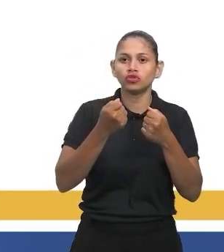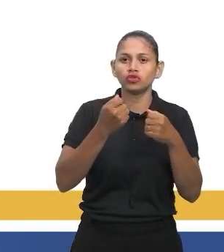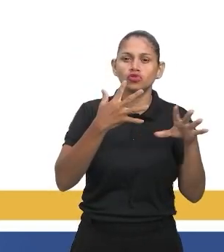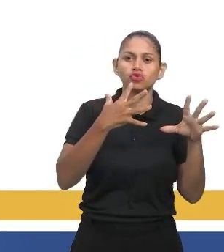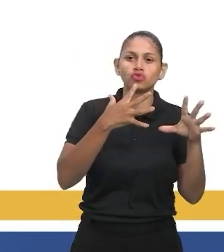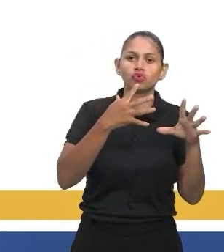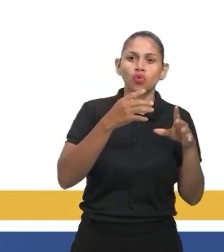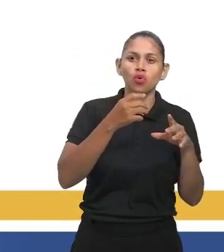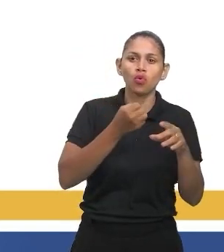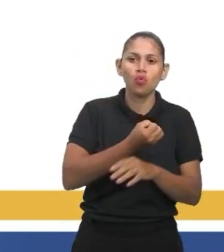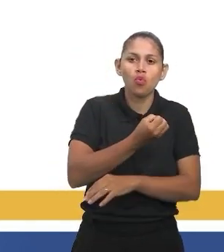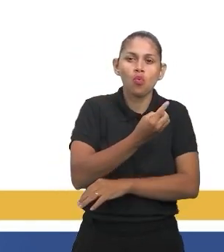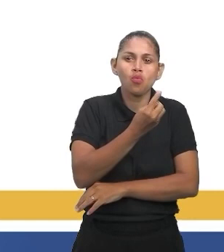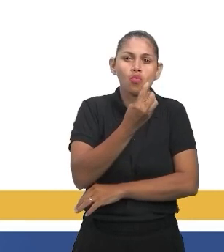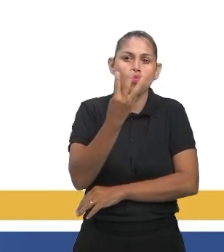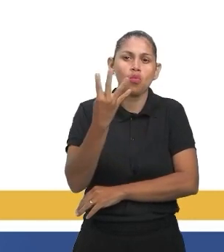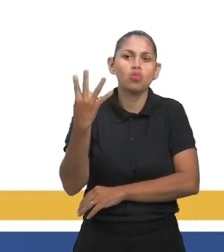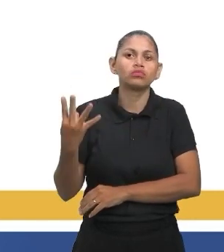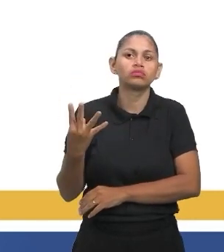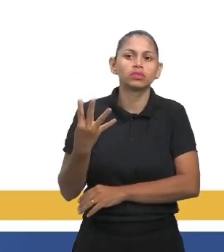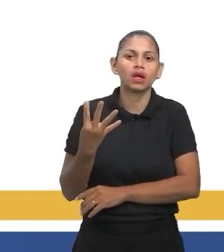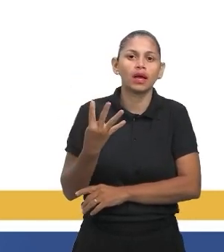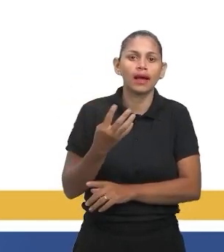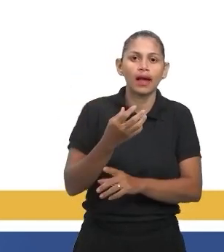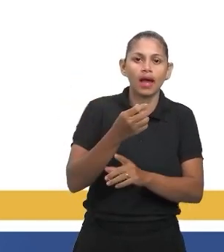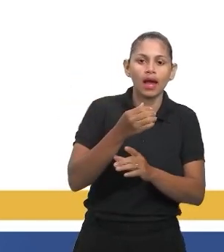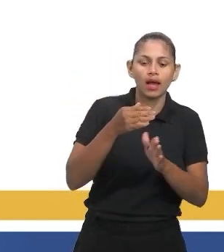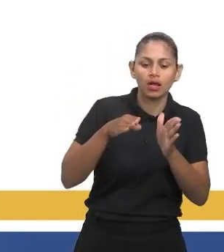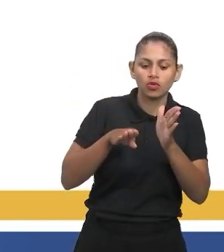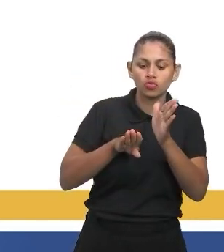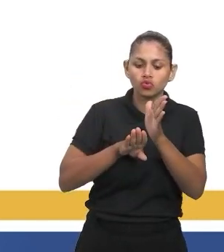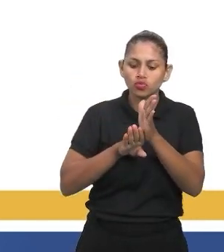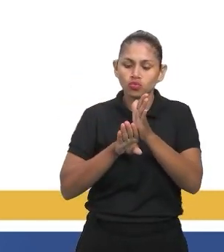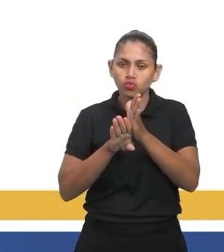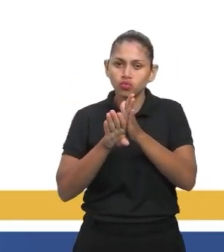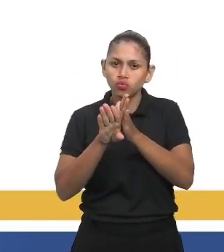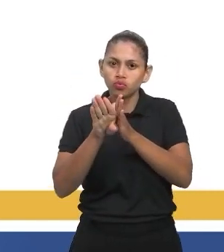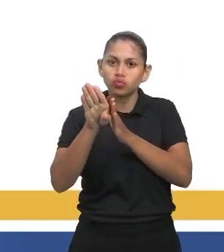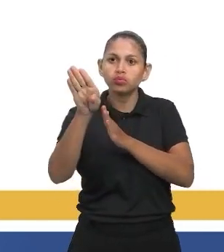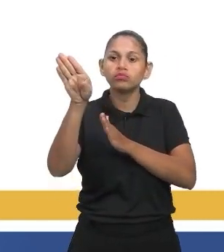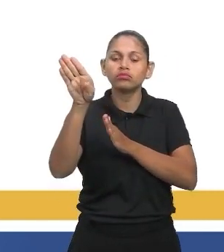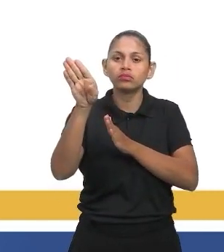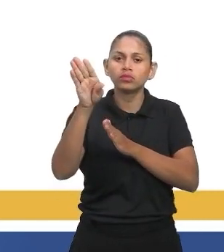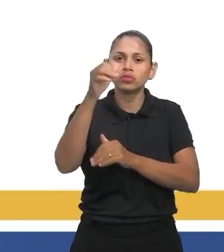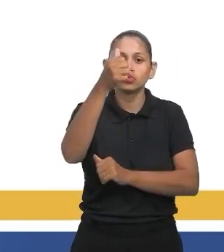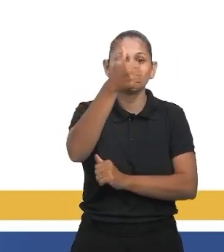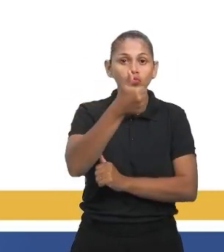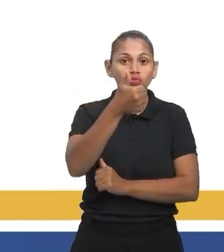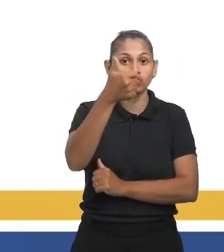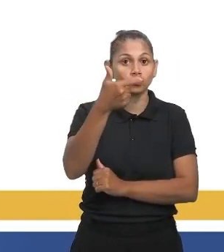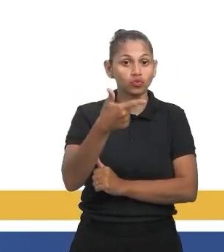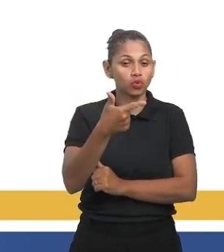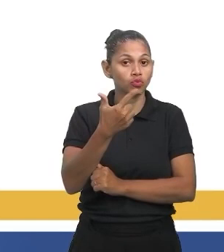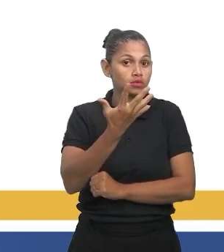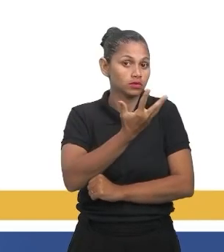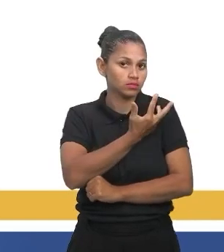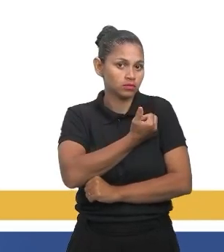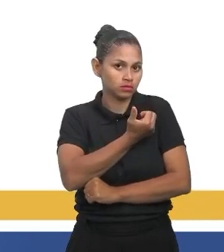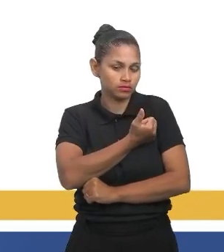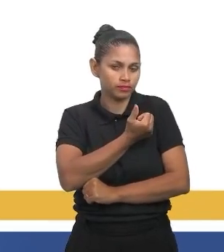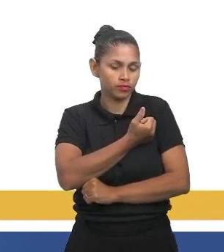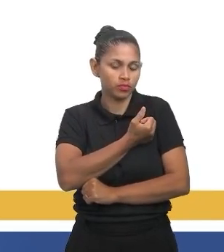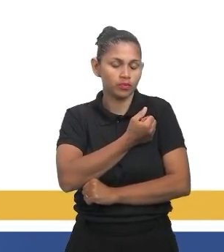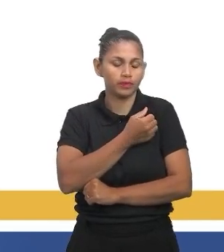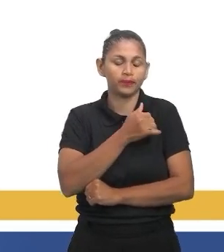número que eu vou saber que é a mediana, professor? São 12 números. 12. Lembra assim, aqui eu não ensinei do ímpar, né? Quando você tem um número ímpar